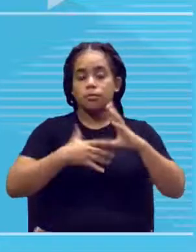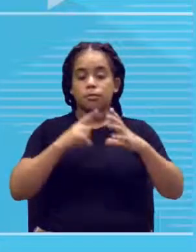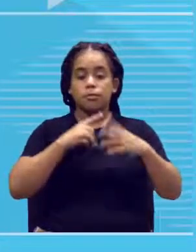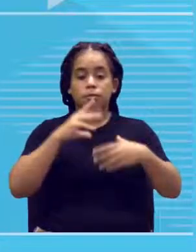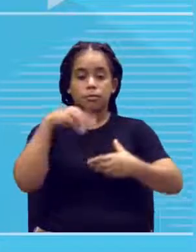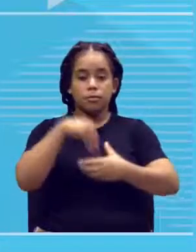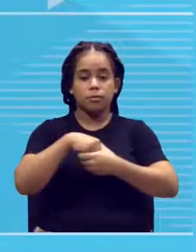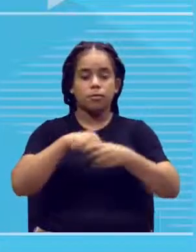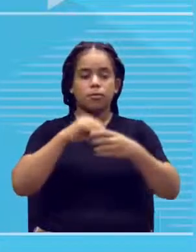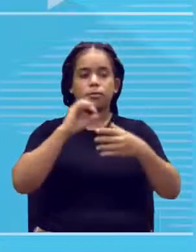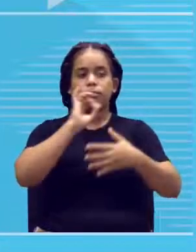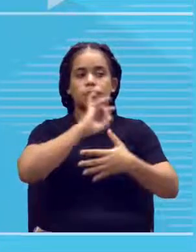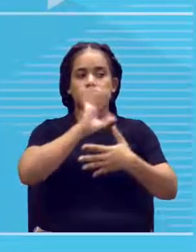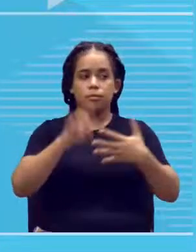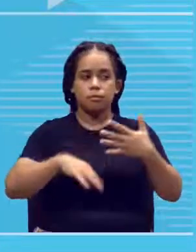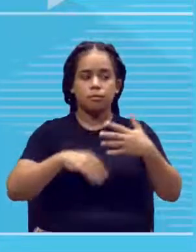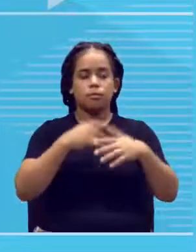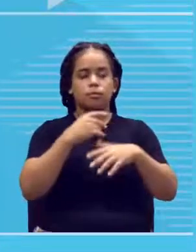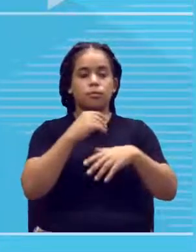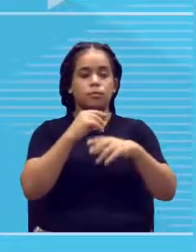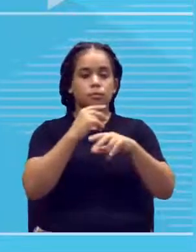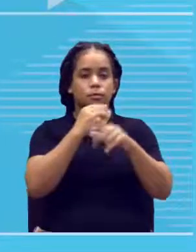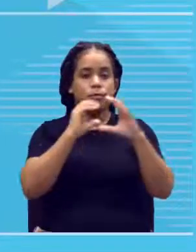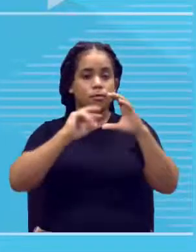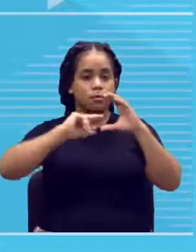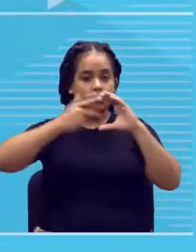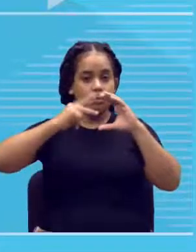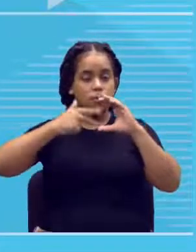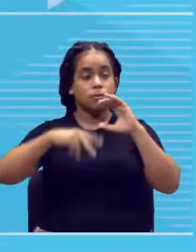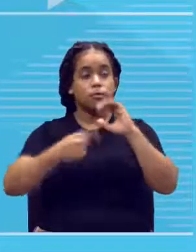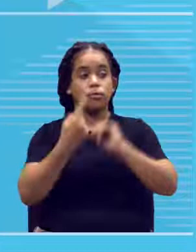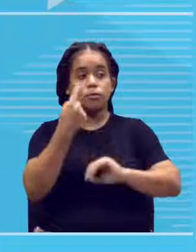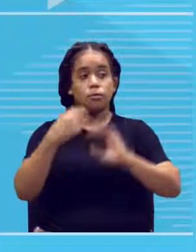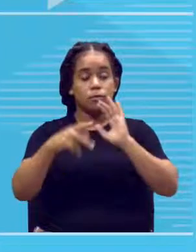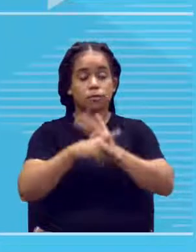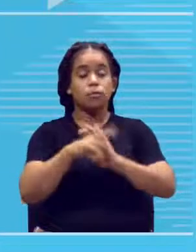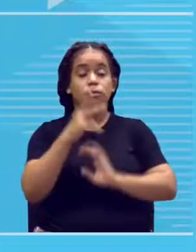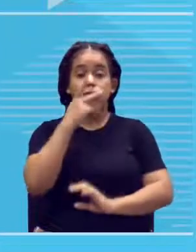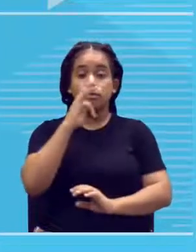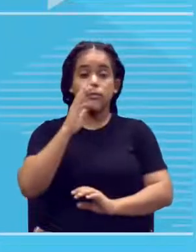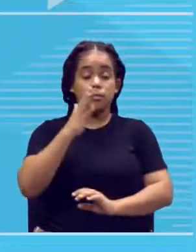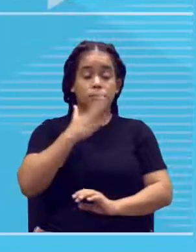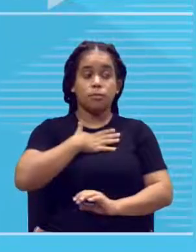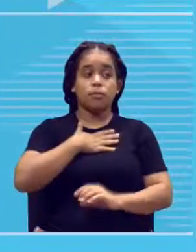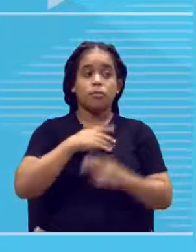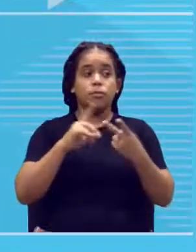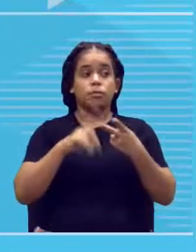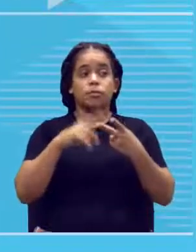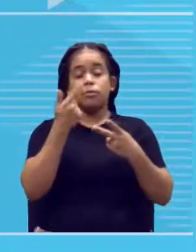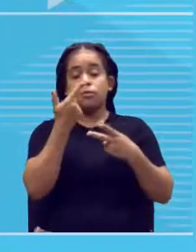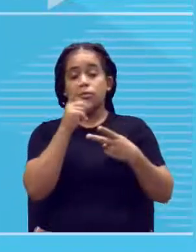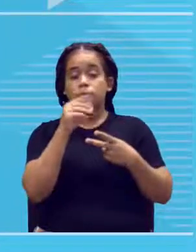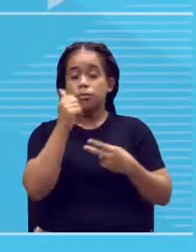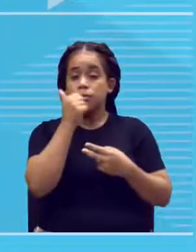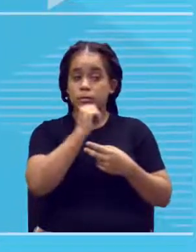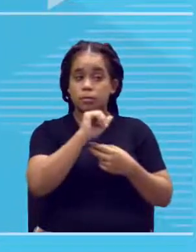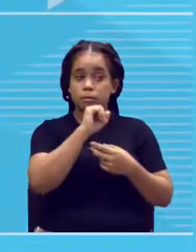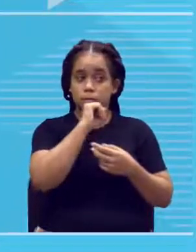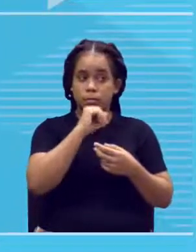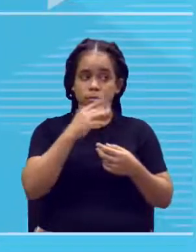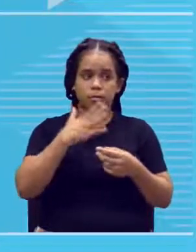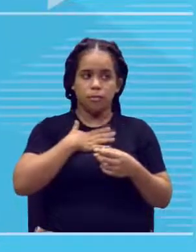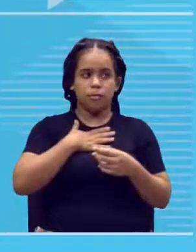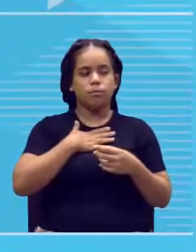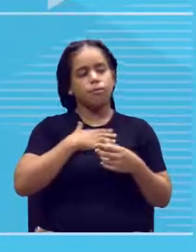tá? Lembrando, um desses aqui veio do meu pai, e o outro veio da minha mãe. Para